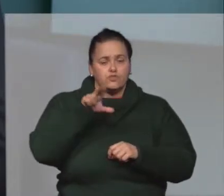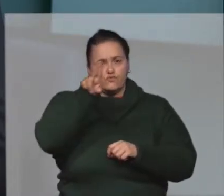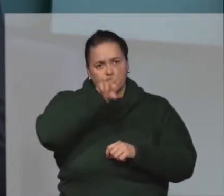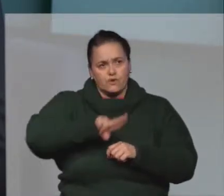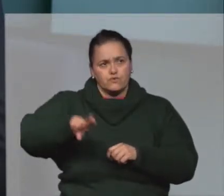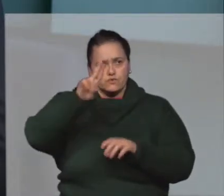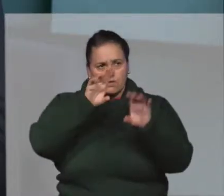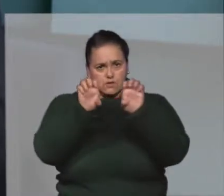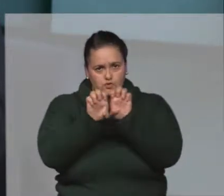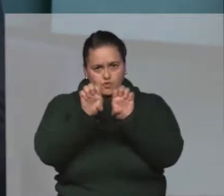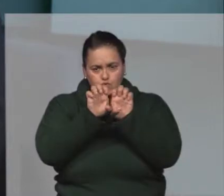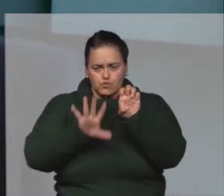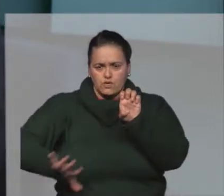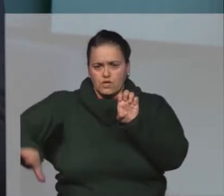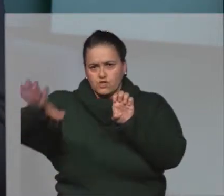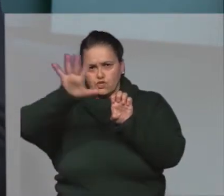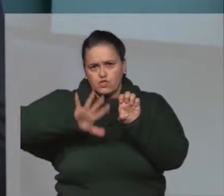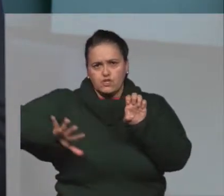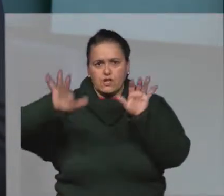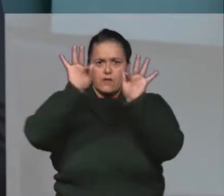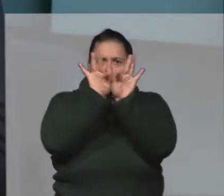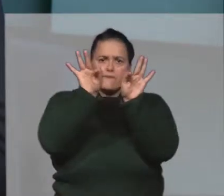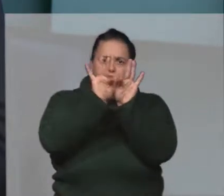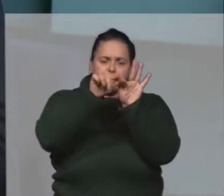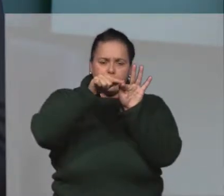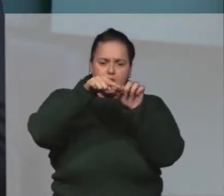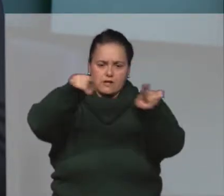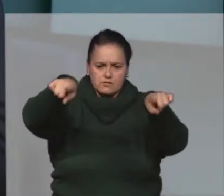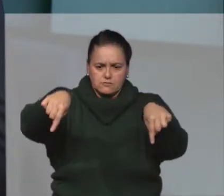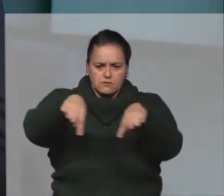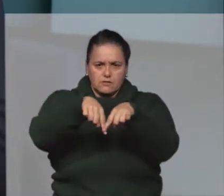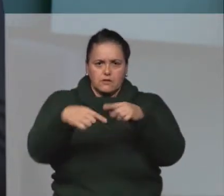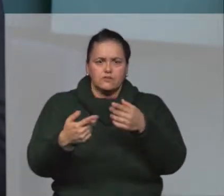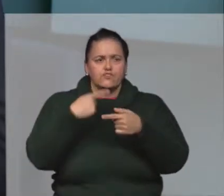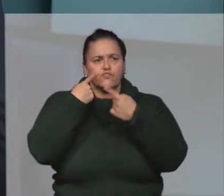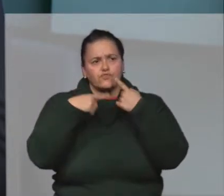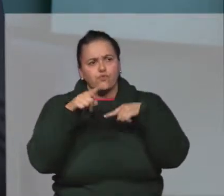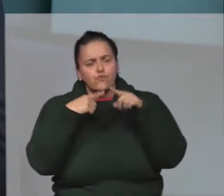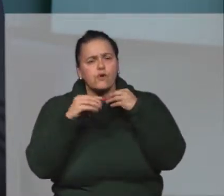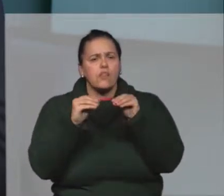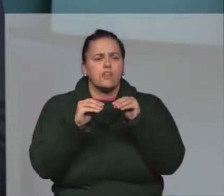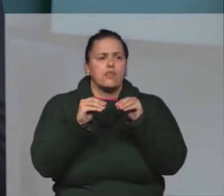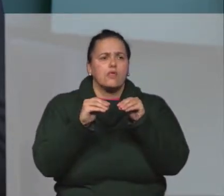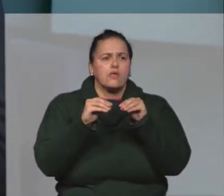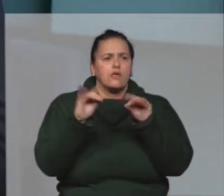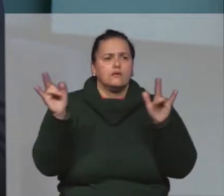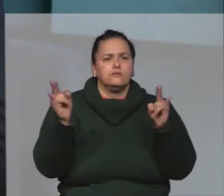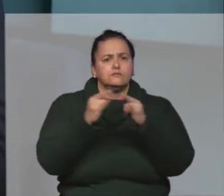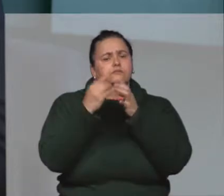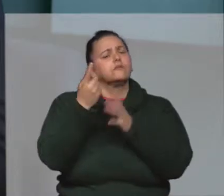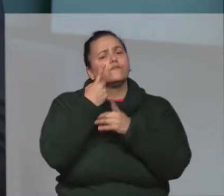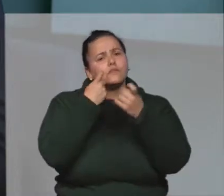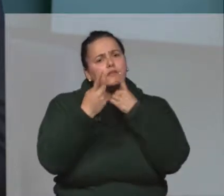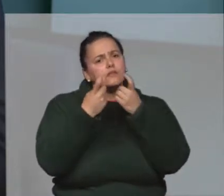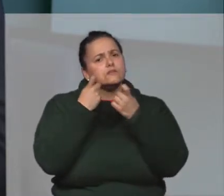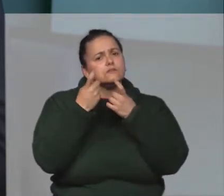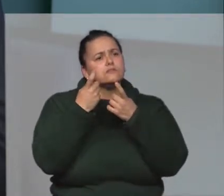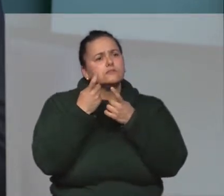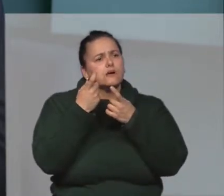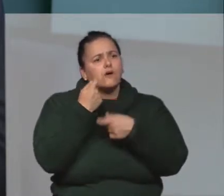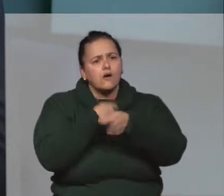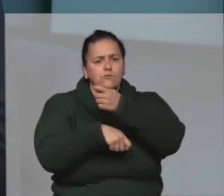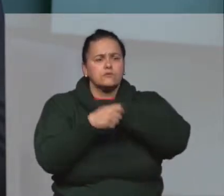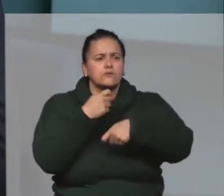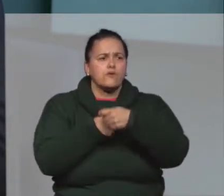gente vai utilizar a estrutura geral de sala de aula da própria FEVAL. A gente chegou a discutir com o pessoal do COFIP se não seria interessante